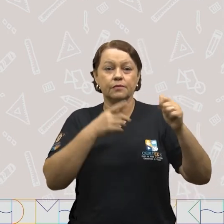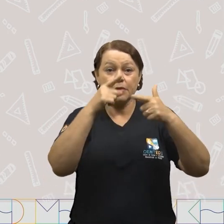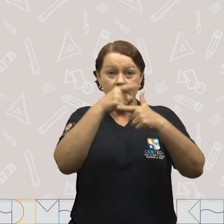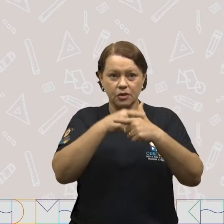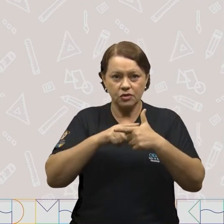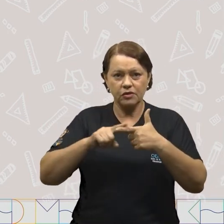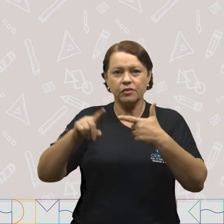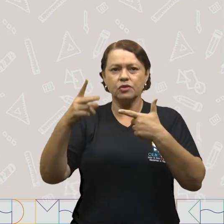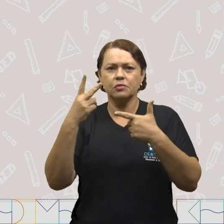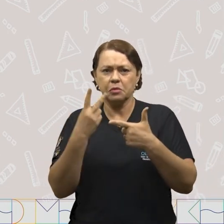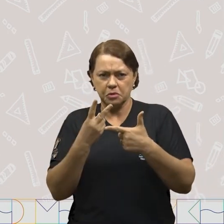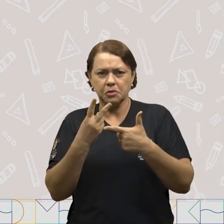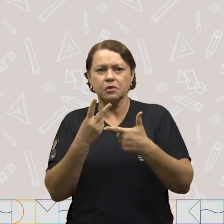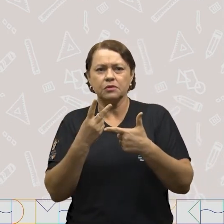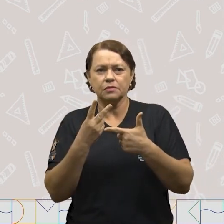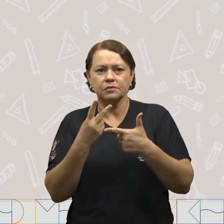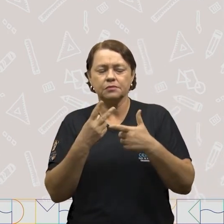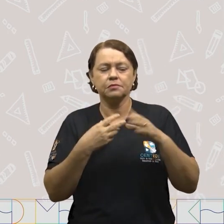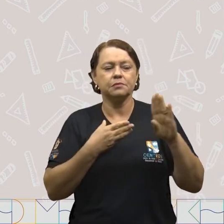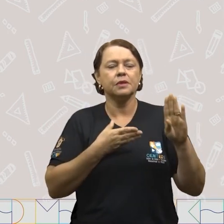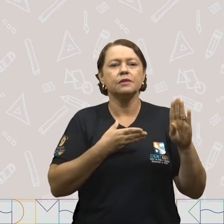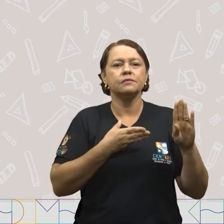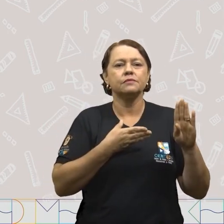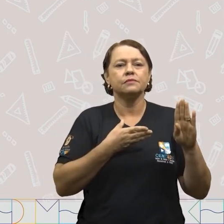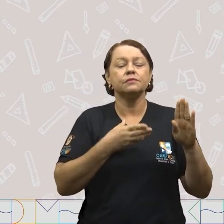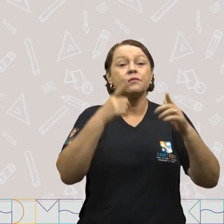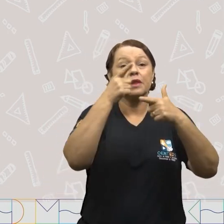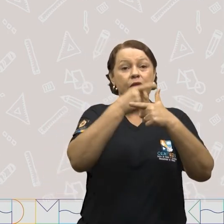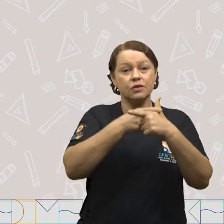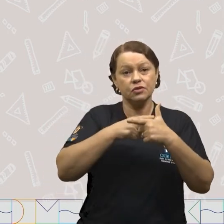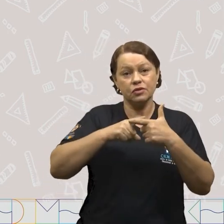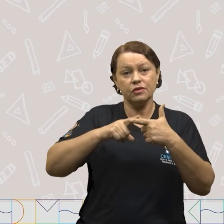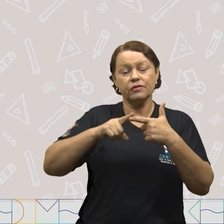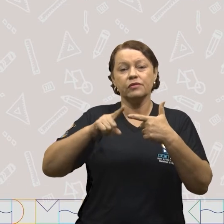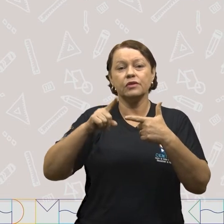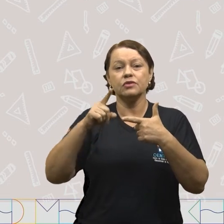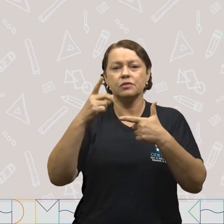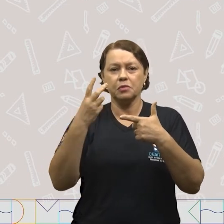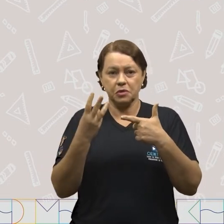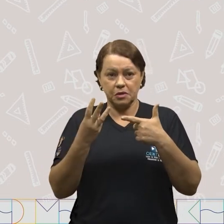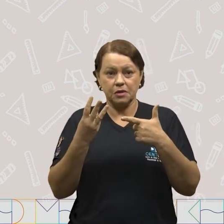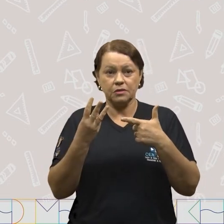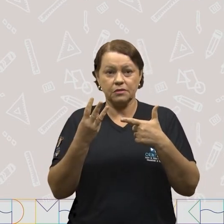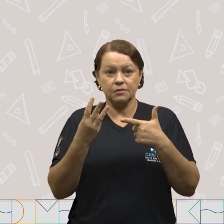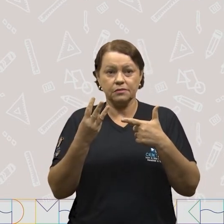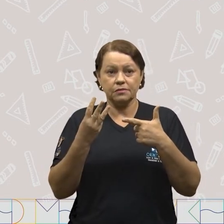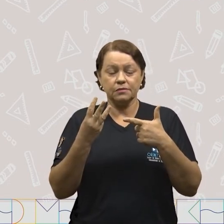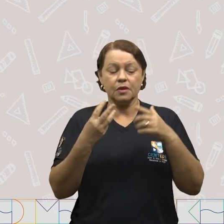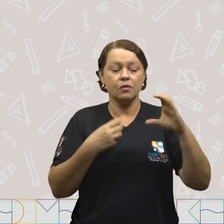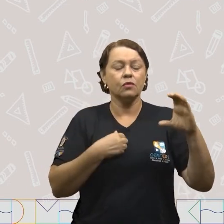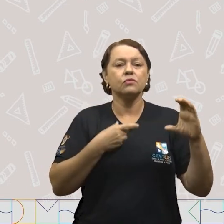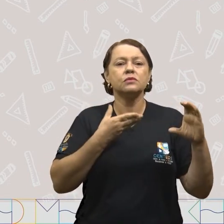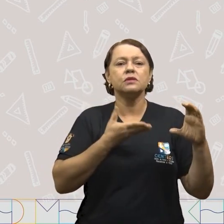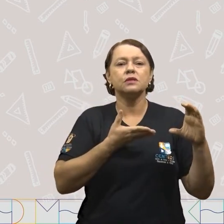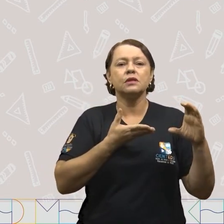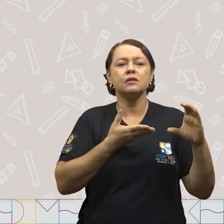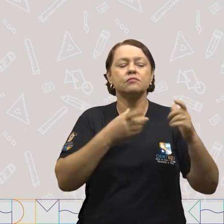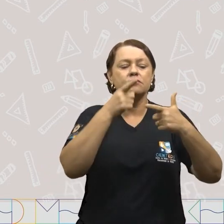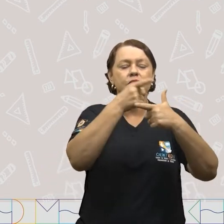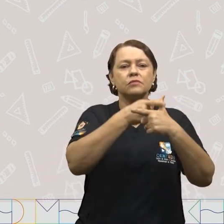Dividir esse número por dois. Letra B. Dividir esse número por três. Ou letra C.